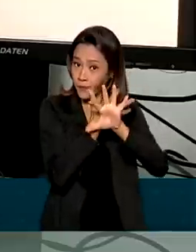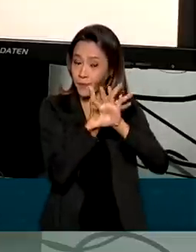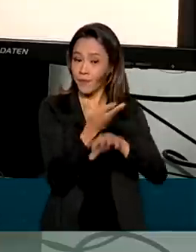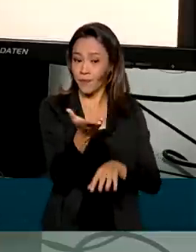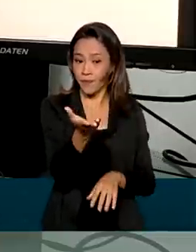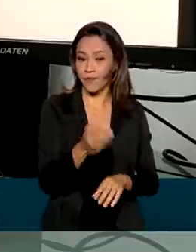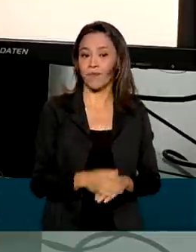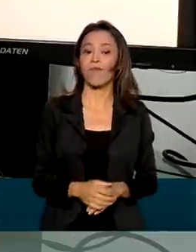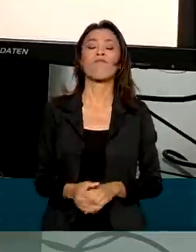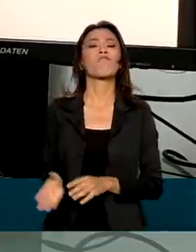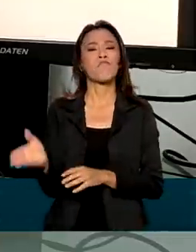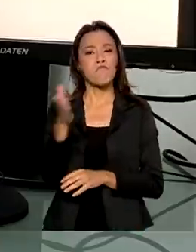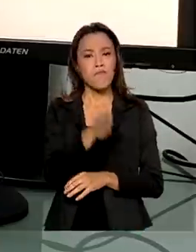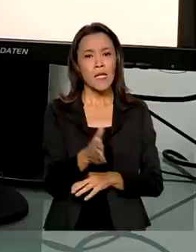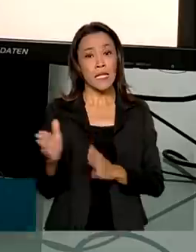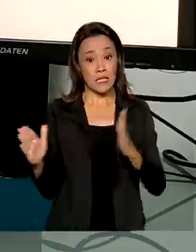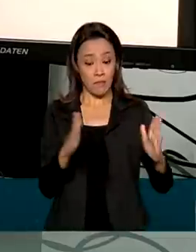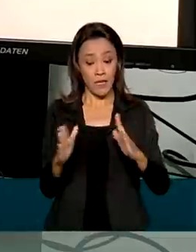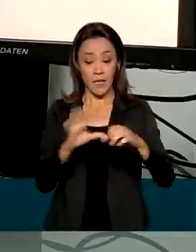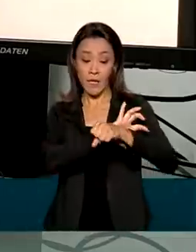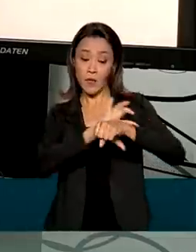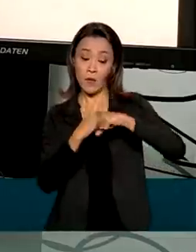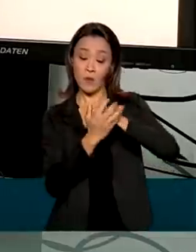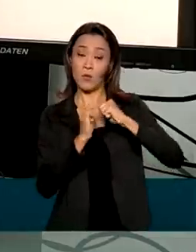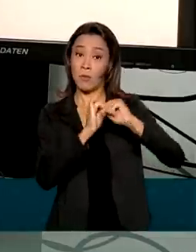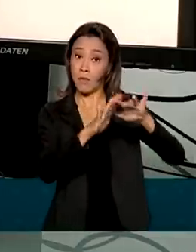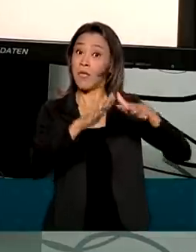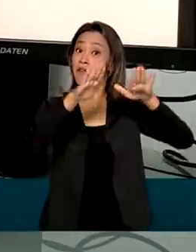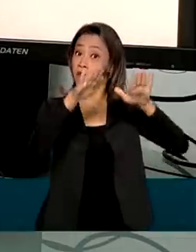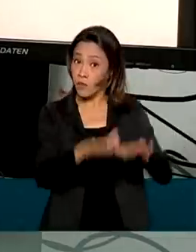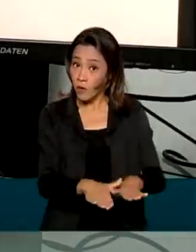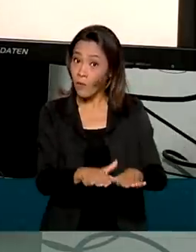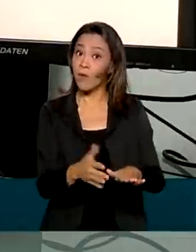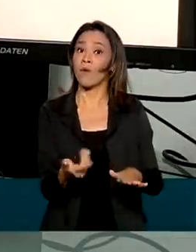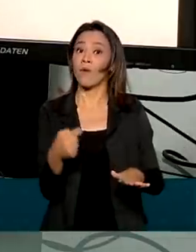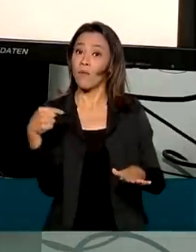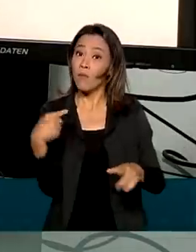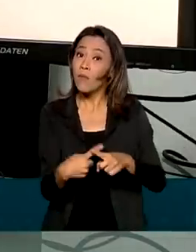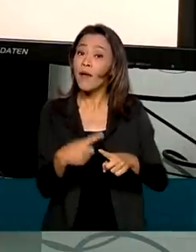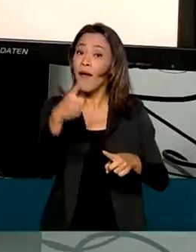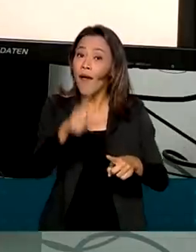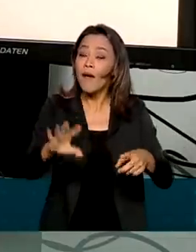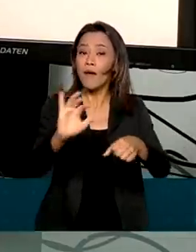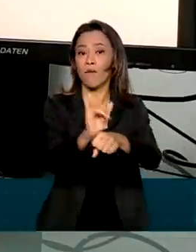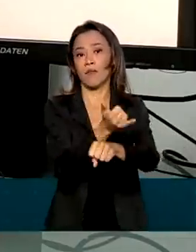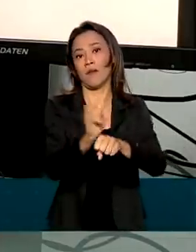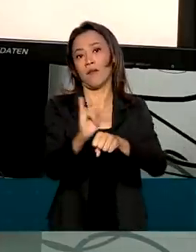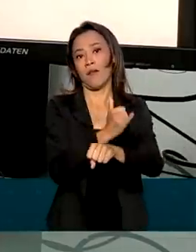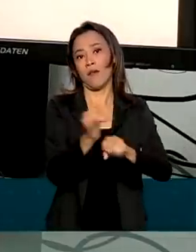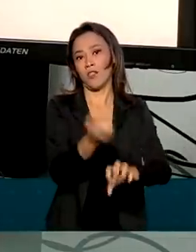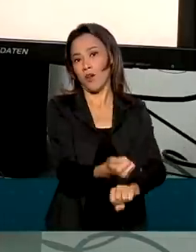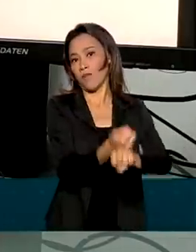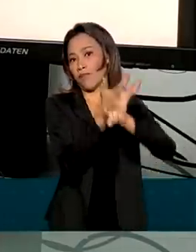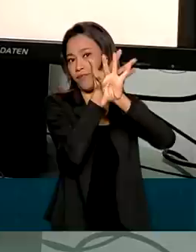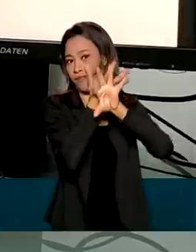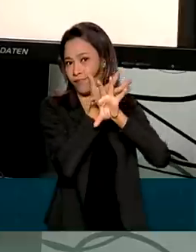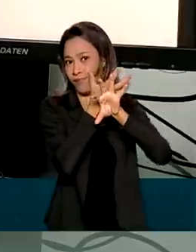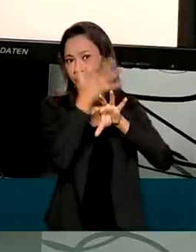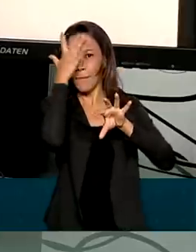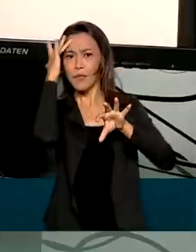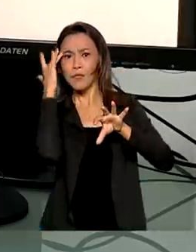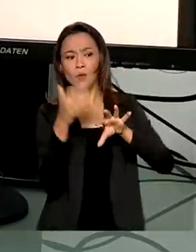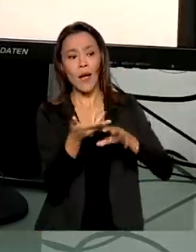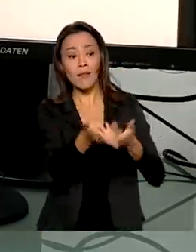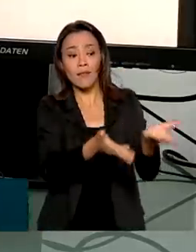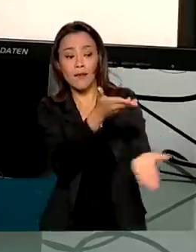Se consolidou durante a pandemia, exatamente por ser uma ferramenta que permite que o indivíduo, a pessoa, seja